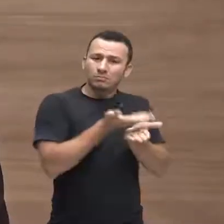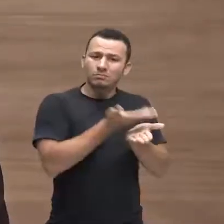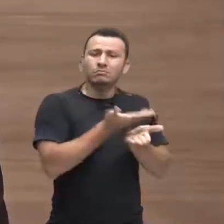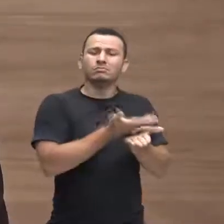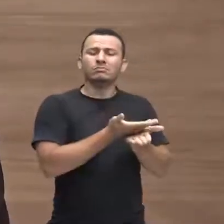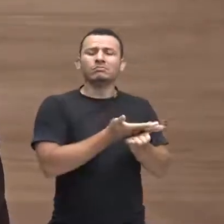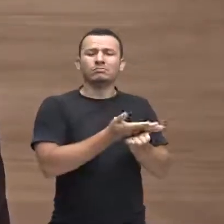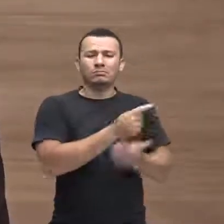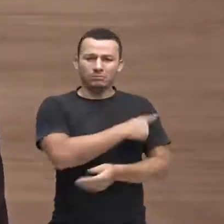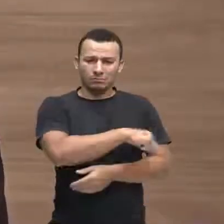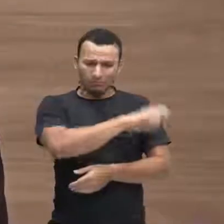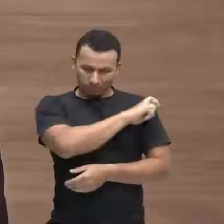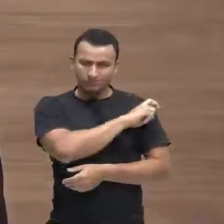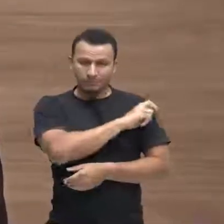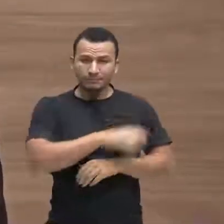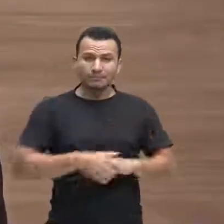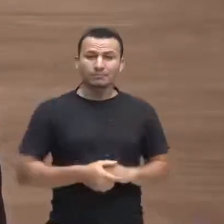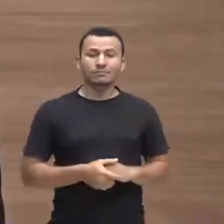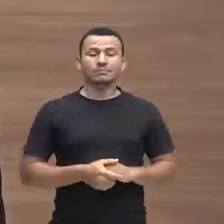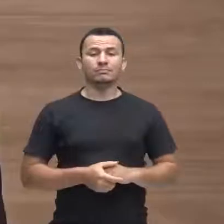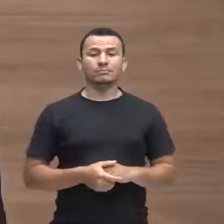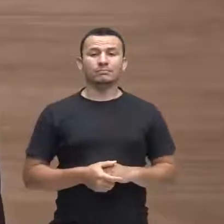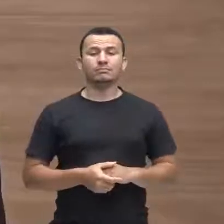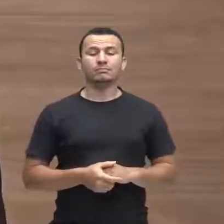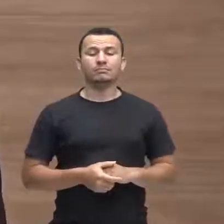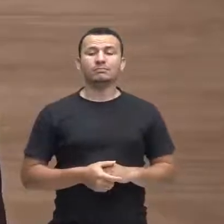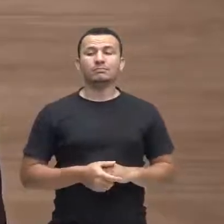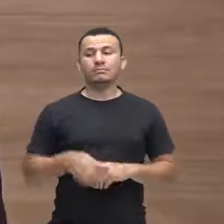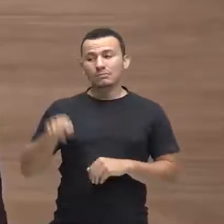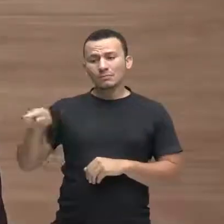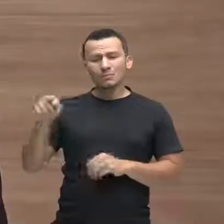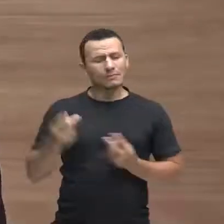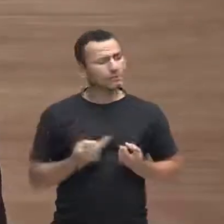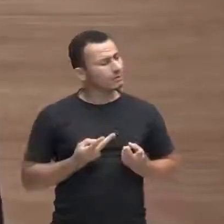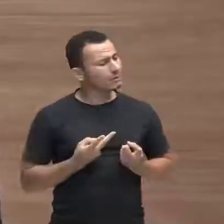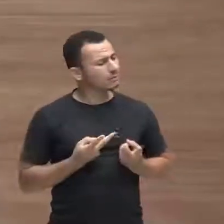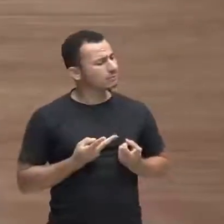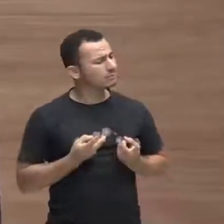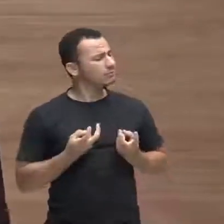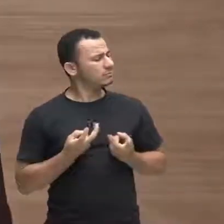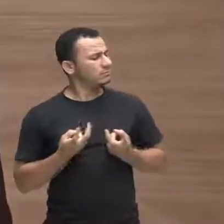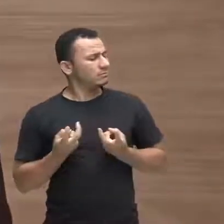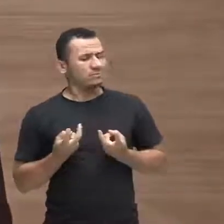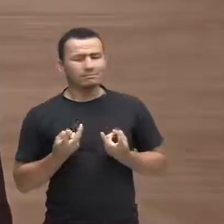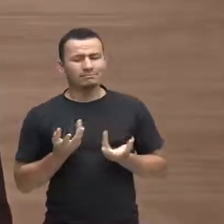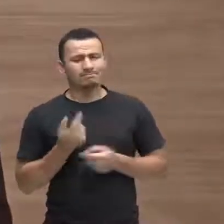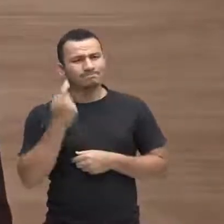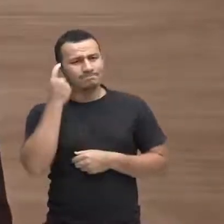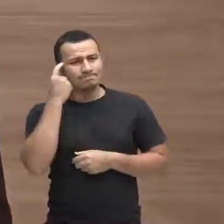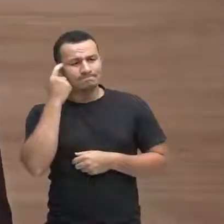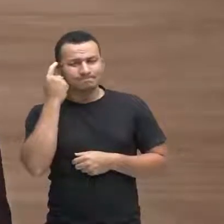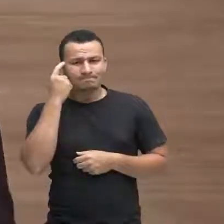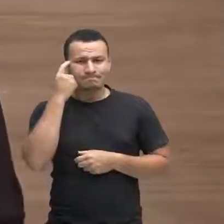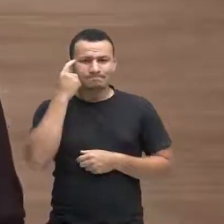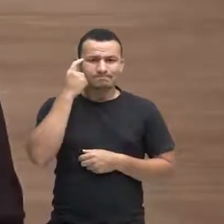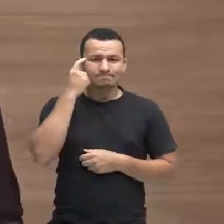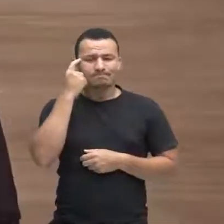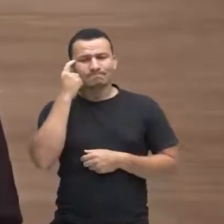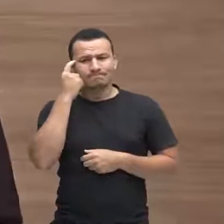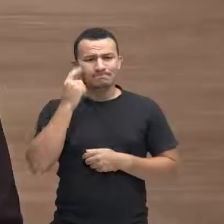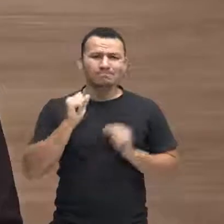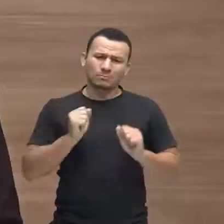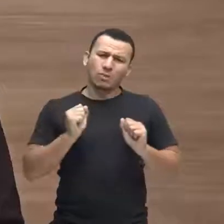iniciais, e Paulo percebe que ele pode ir